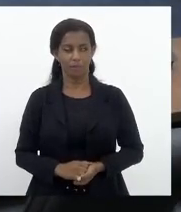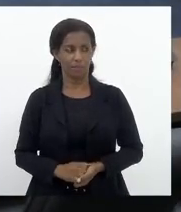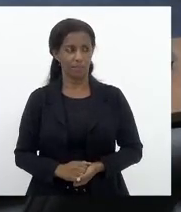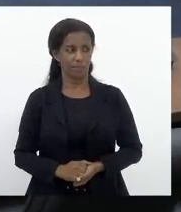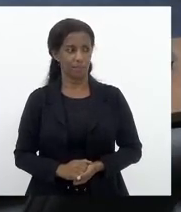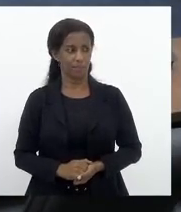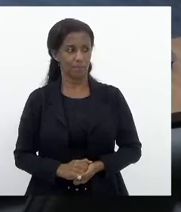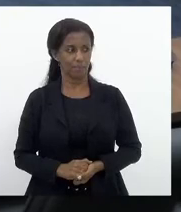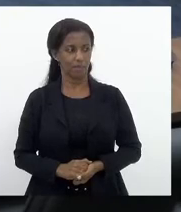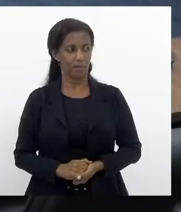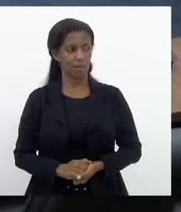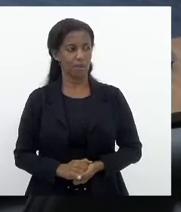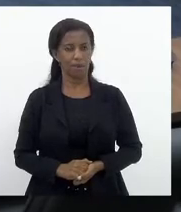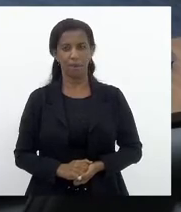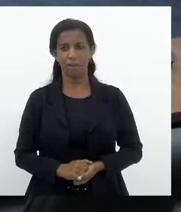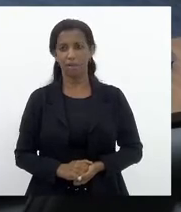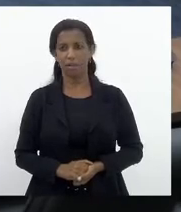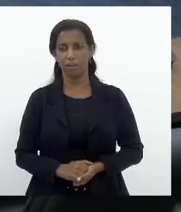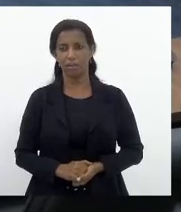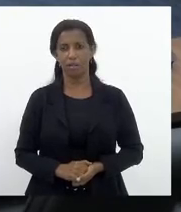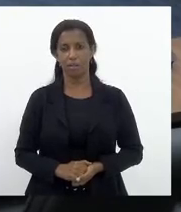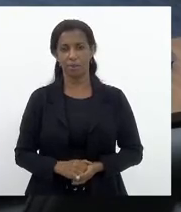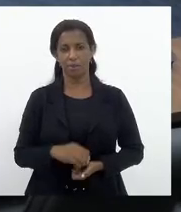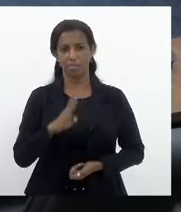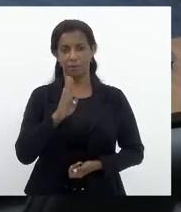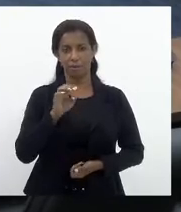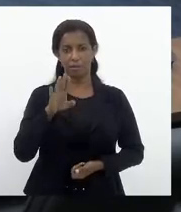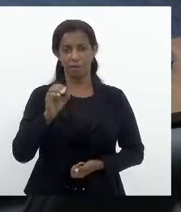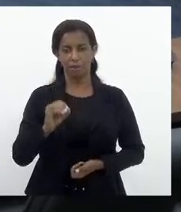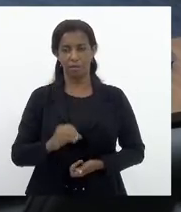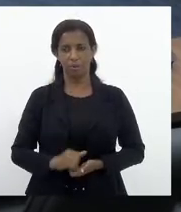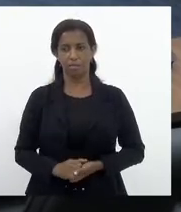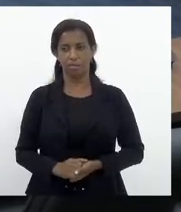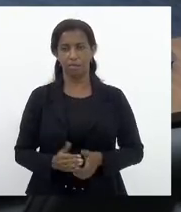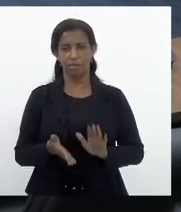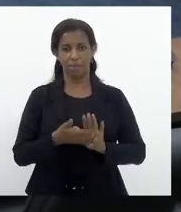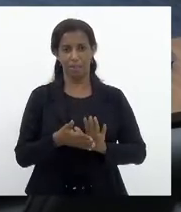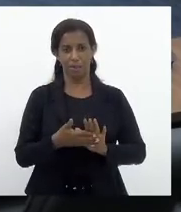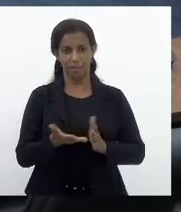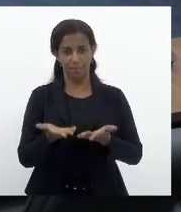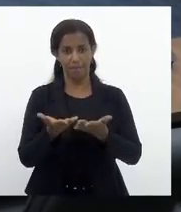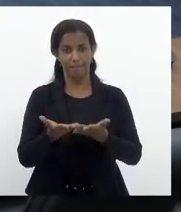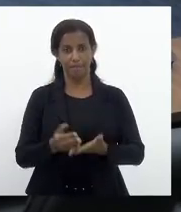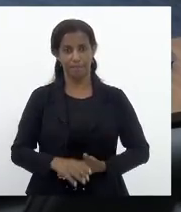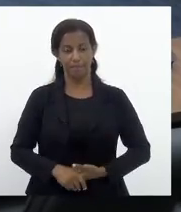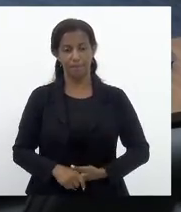Deputado Bebeto, o parecer, ser...